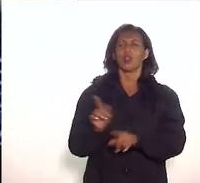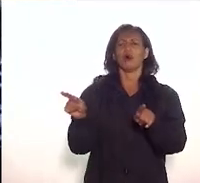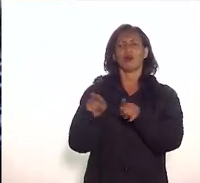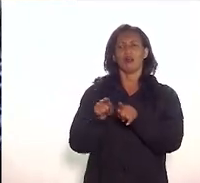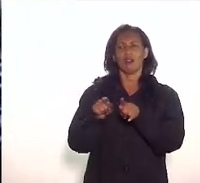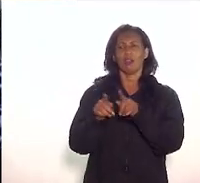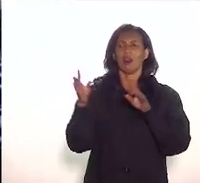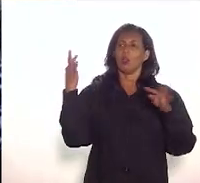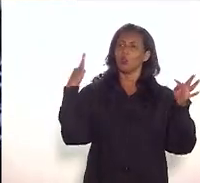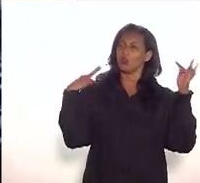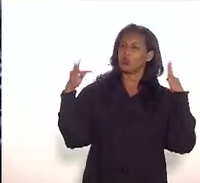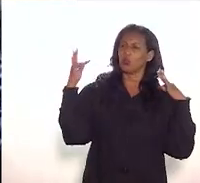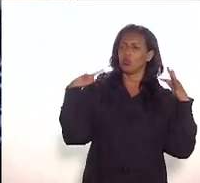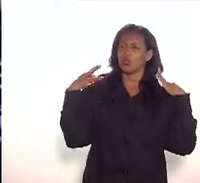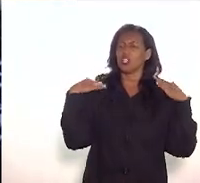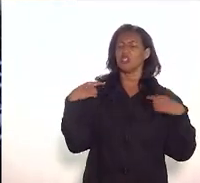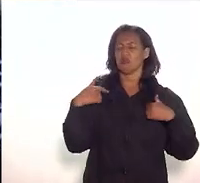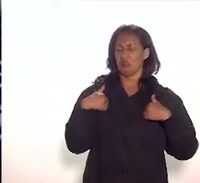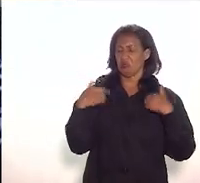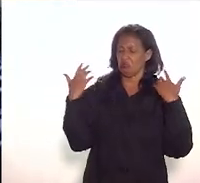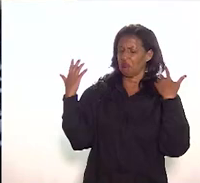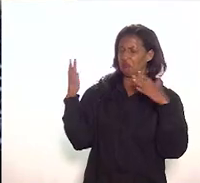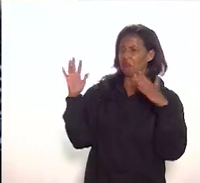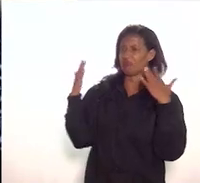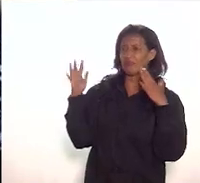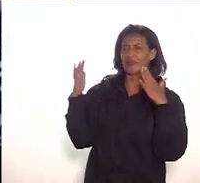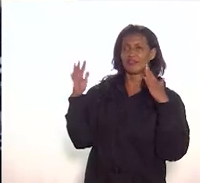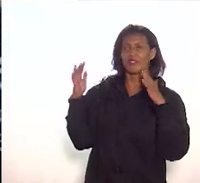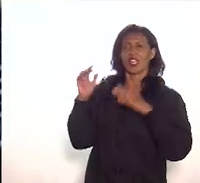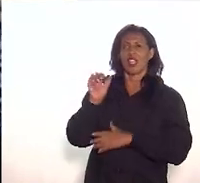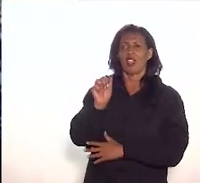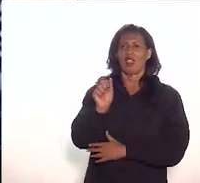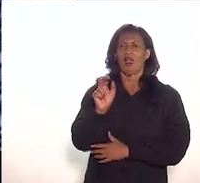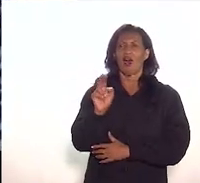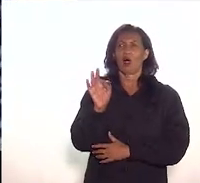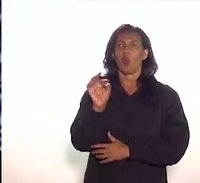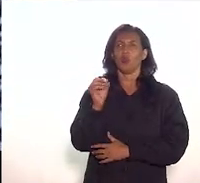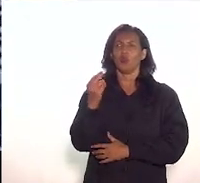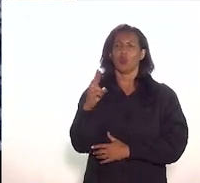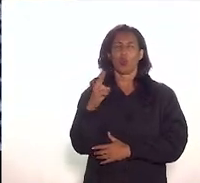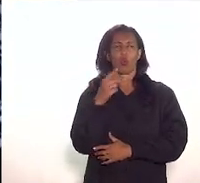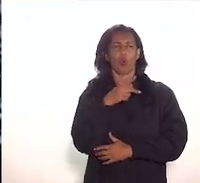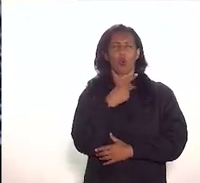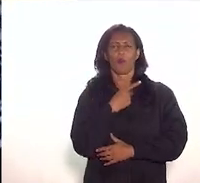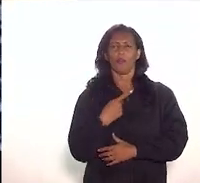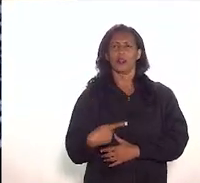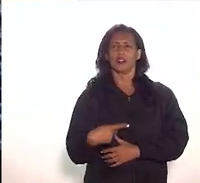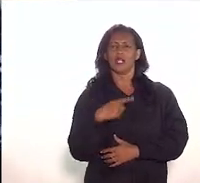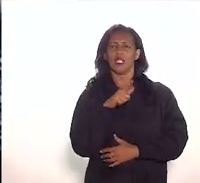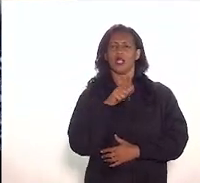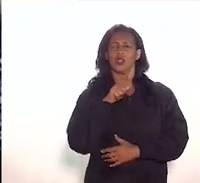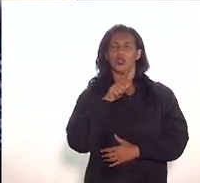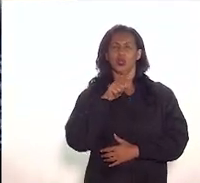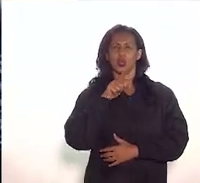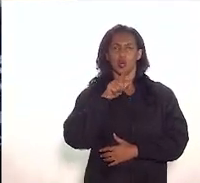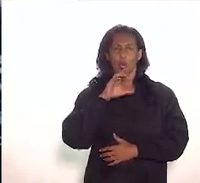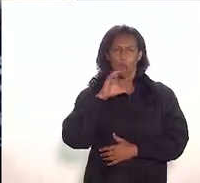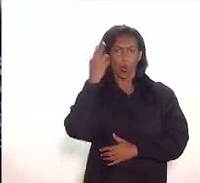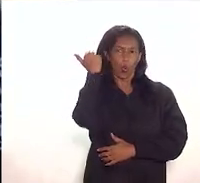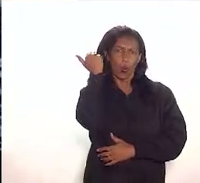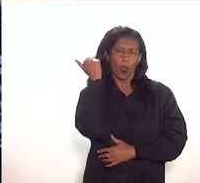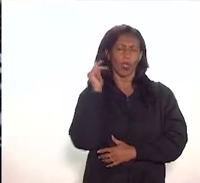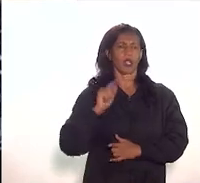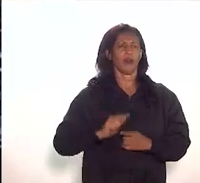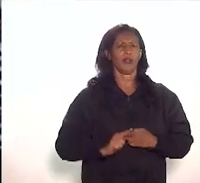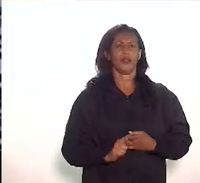então eu parabenizo o autor parabenizo vossa excelência amigo Eleomar Coelho pela pela